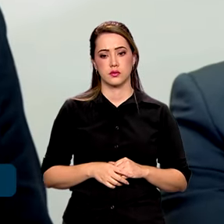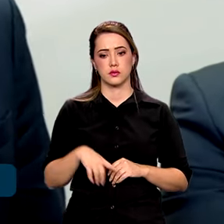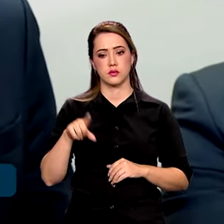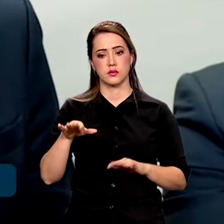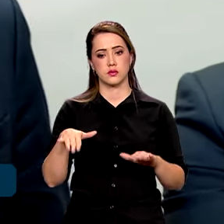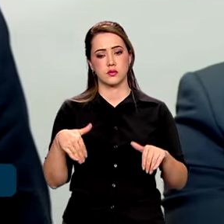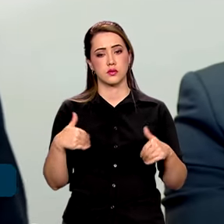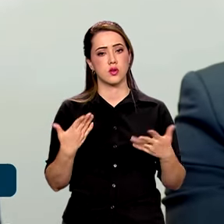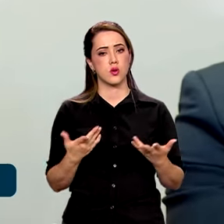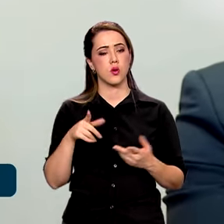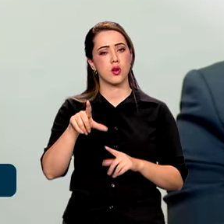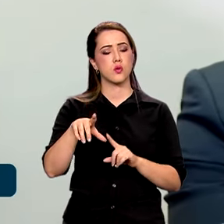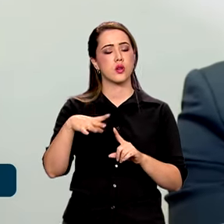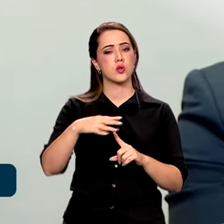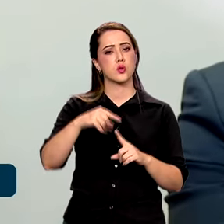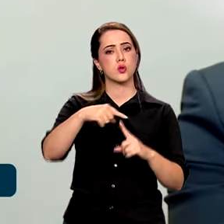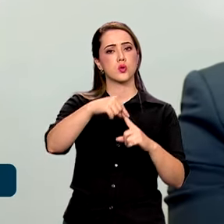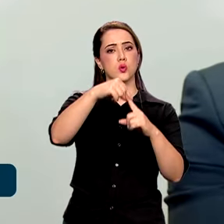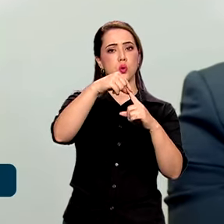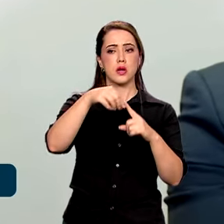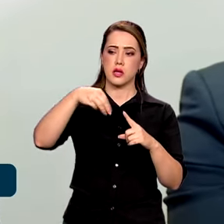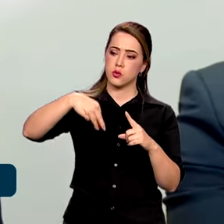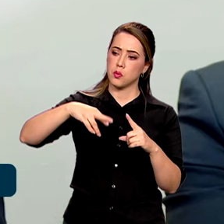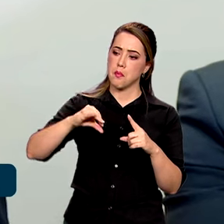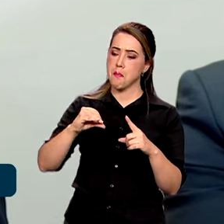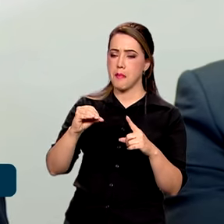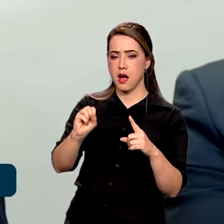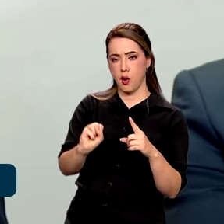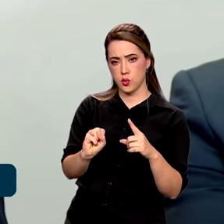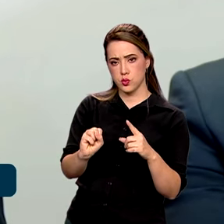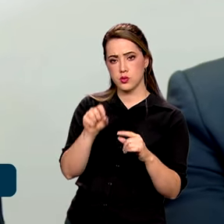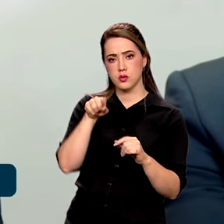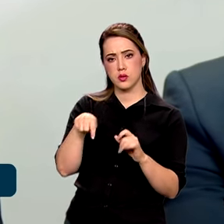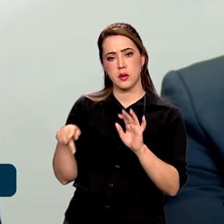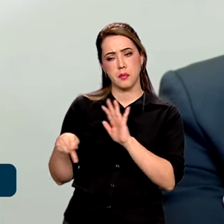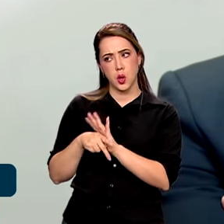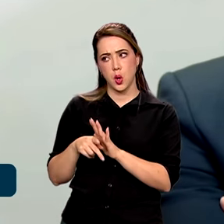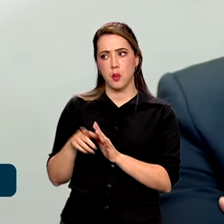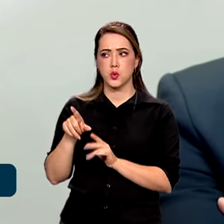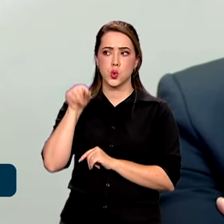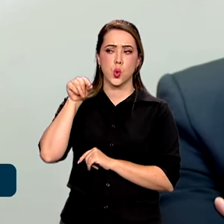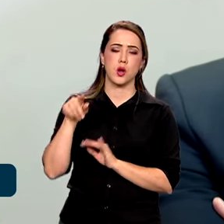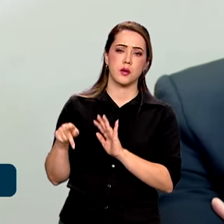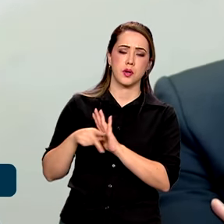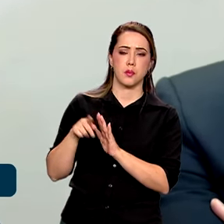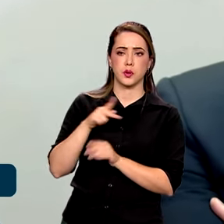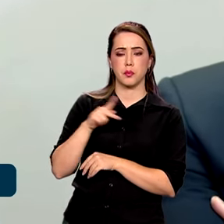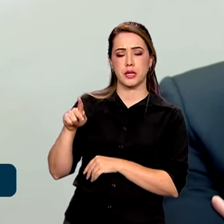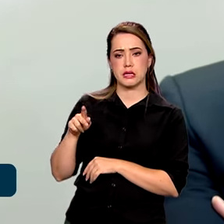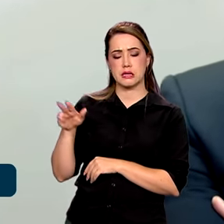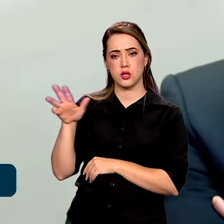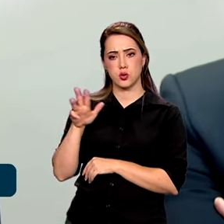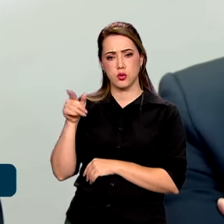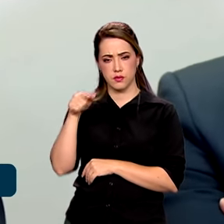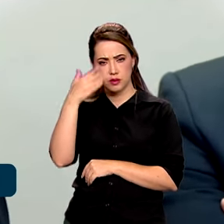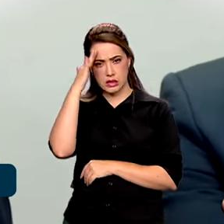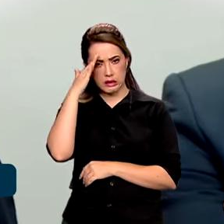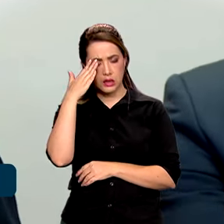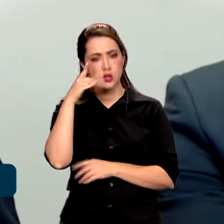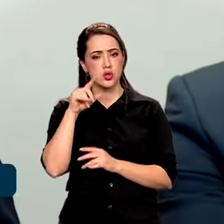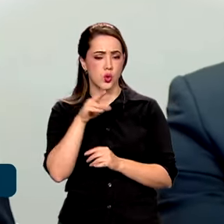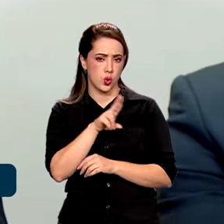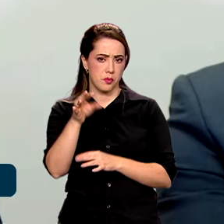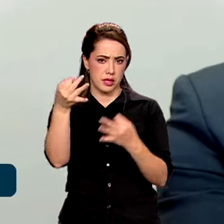do Márcio Kostmann, que tem despertado polêmica aí, é claro que uma prerrogativa do presidente Lula, mas o senhor entende que é um nome adequado? Eu